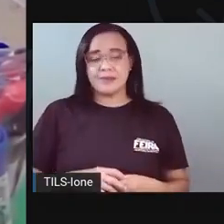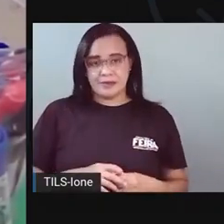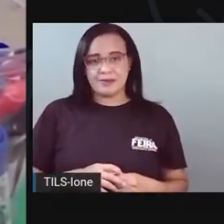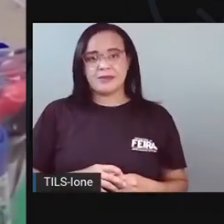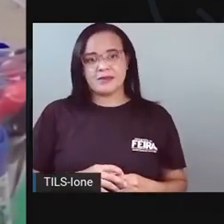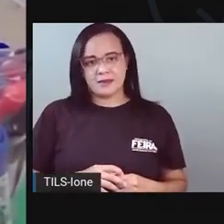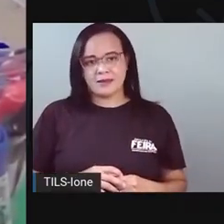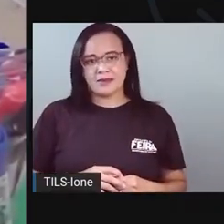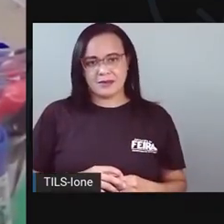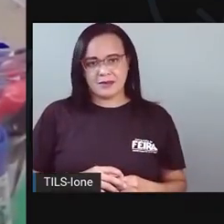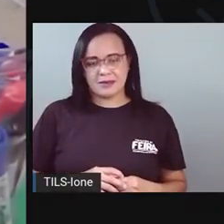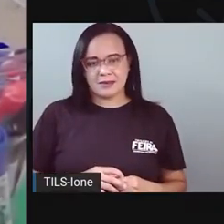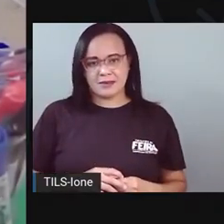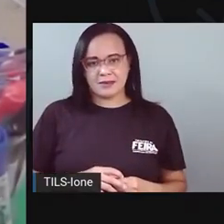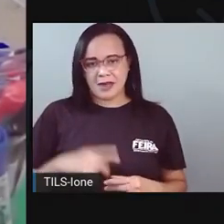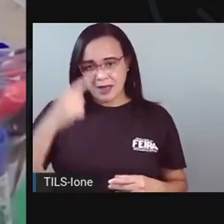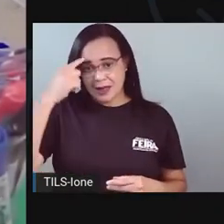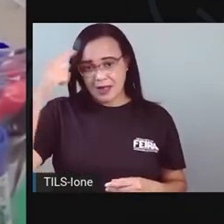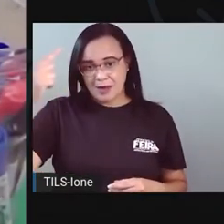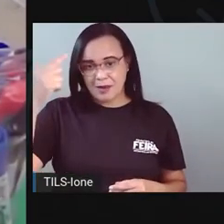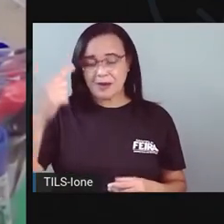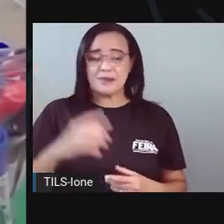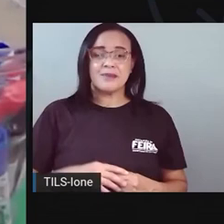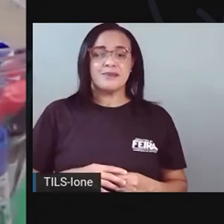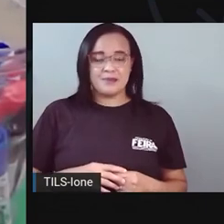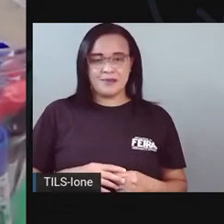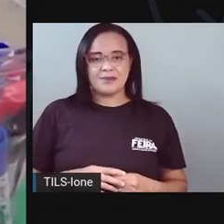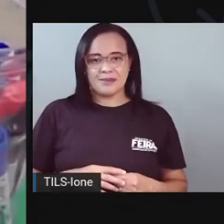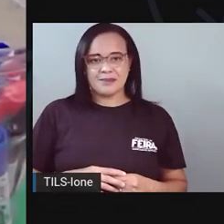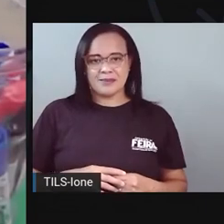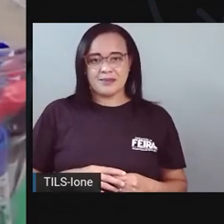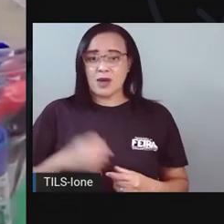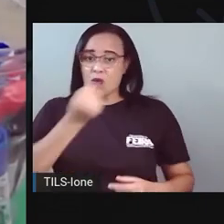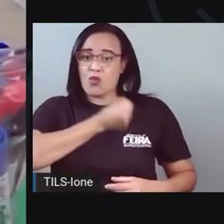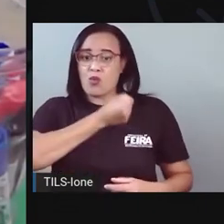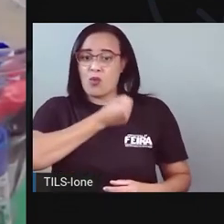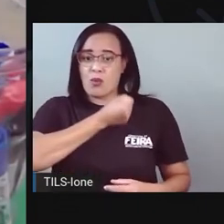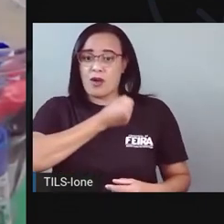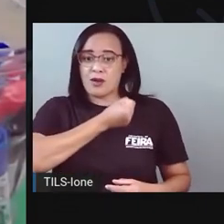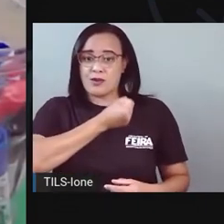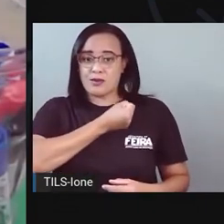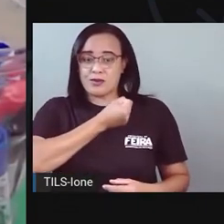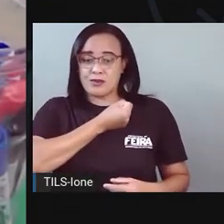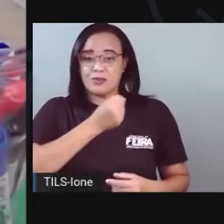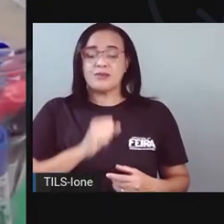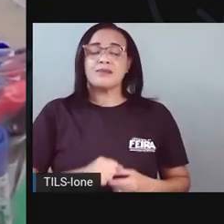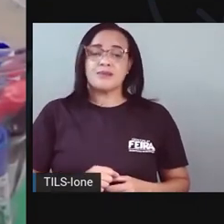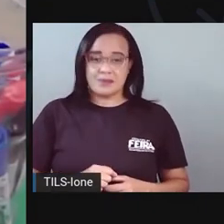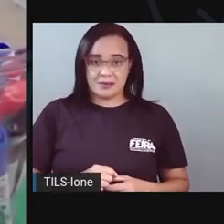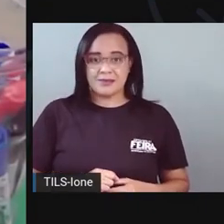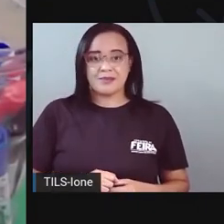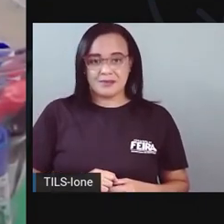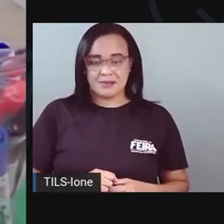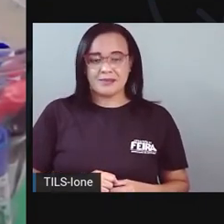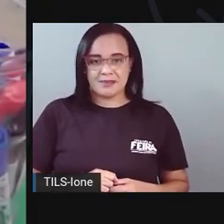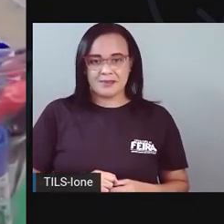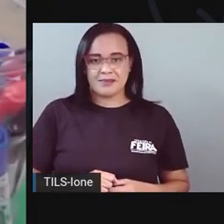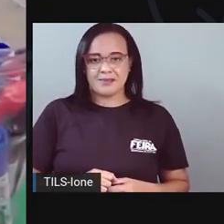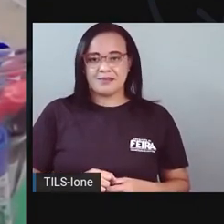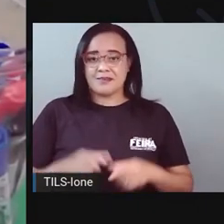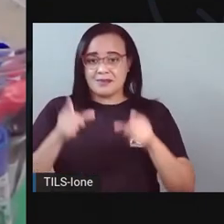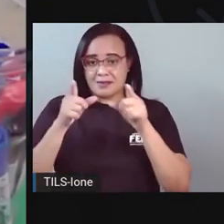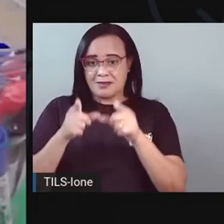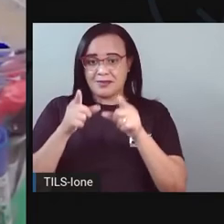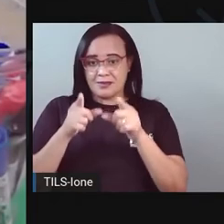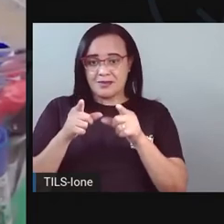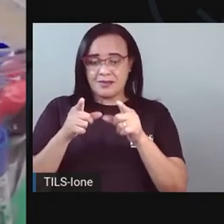Lembra do emborrachado aqui, que sobrou? Pronto. Você vai cortar três coisinhas aqui, ó. Três quadrinhos. Você pode usar um